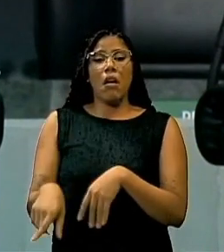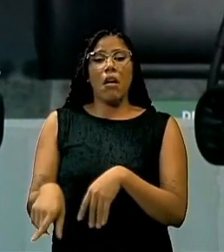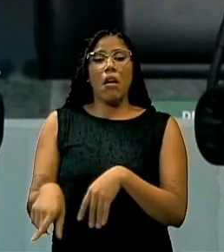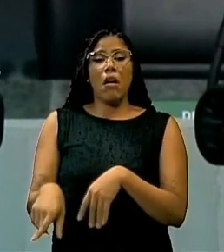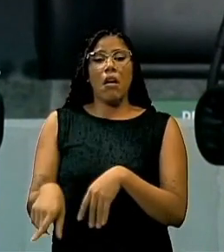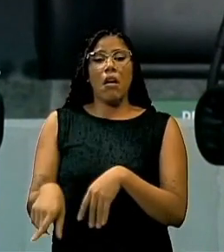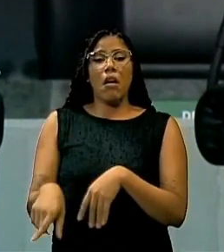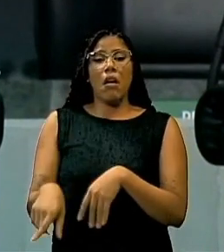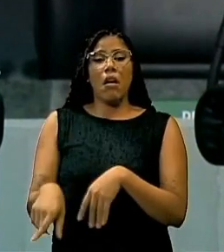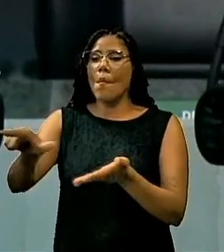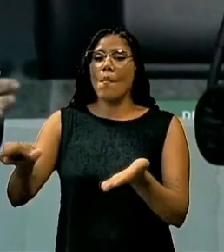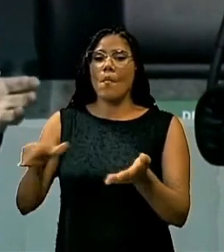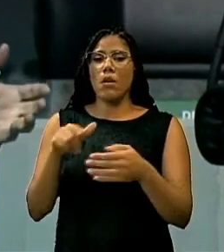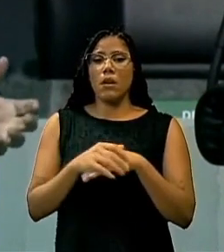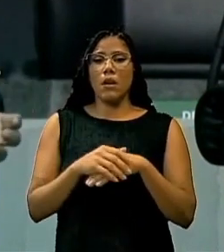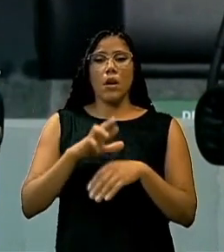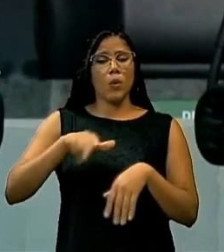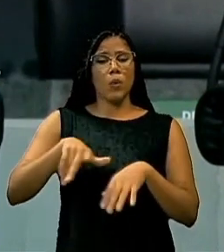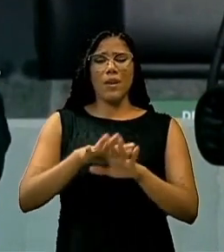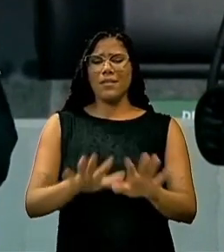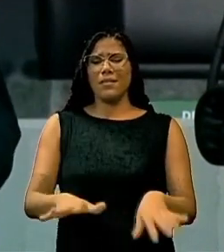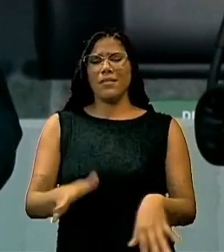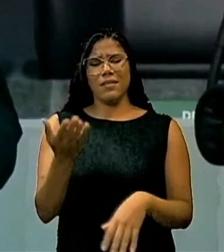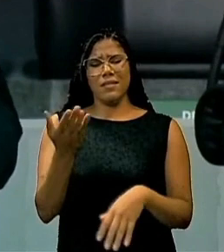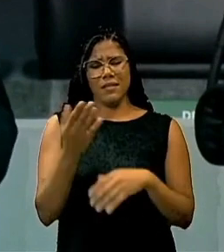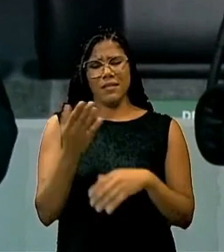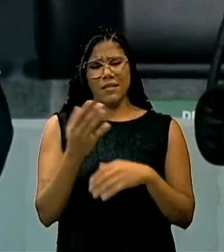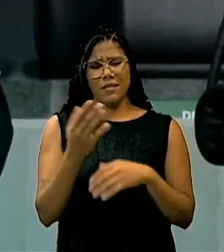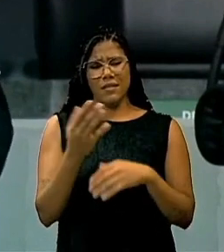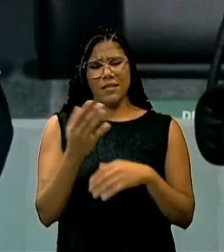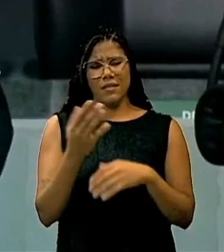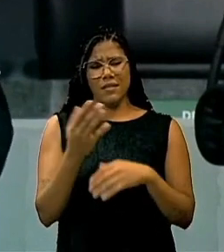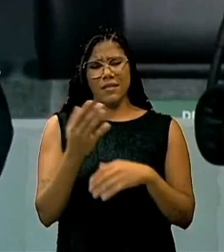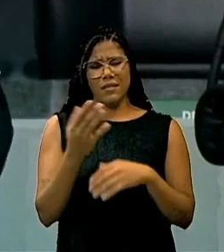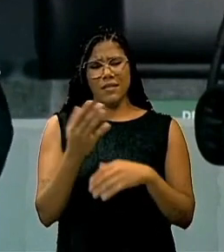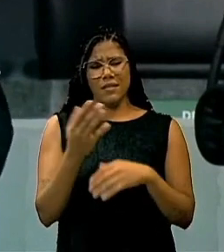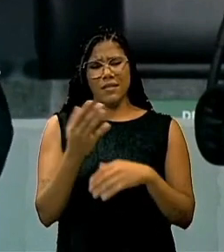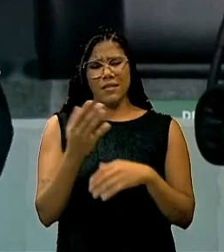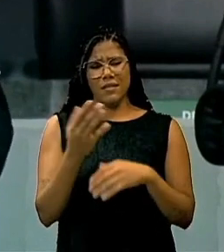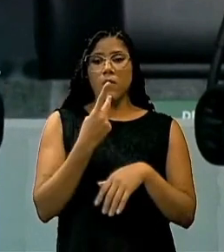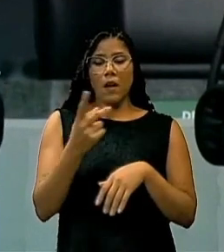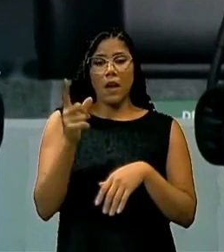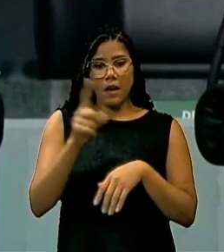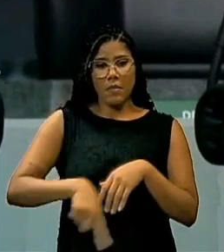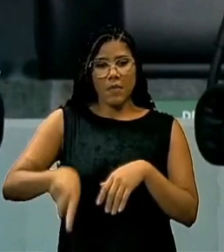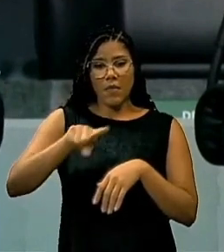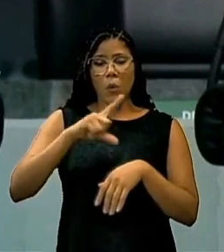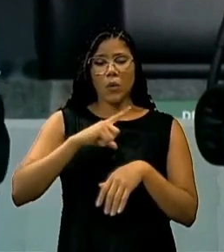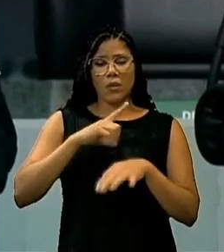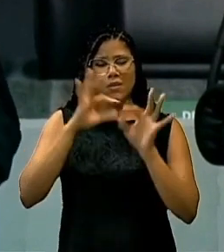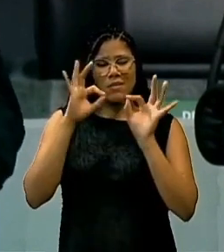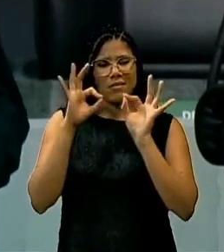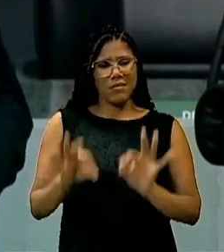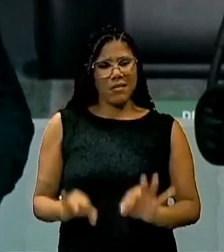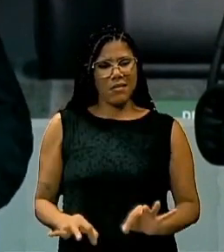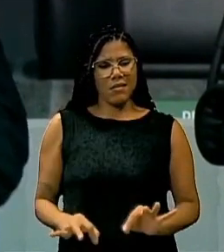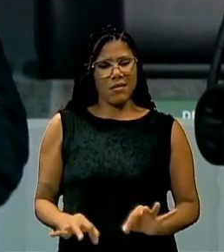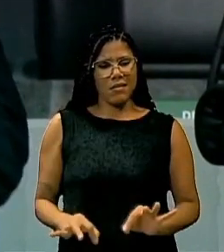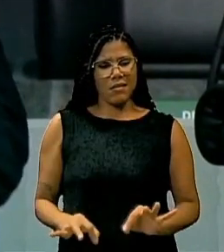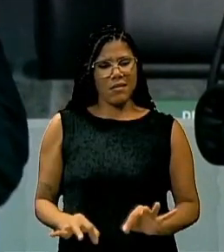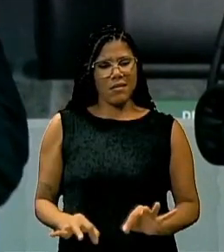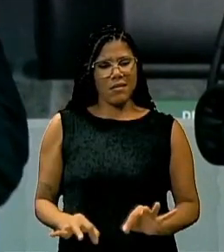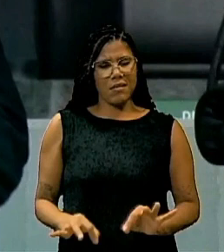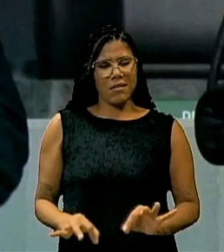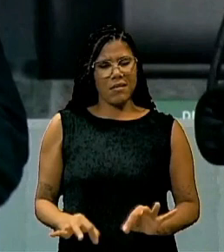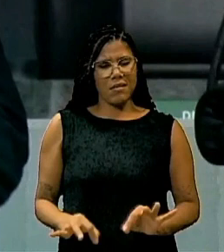entregue as baratas, e não é assim. Eu acabei de falar aqui, eu tenho absoluta certeza, eu tenho